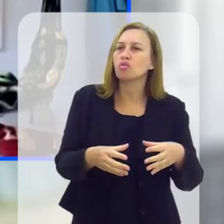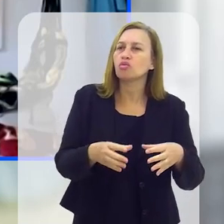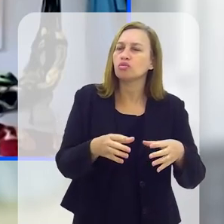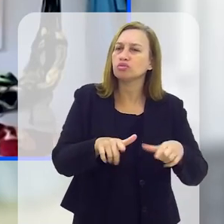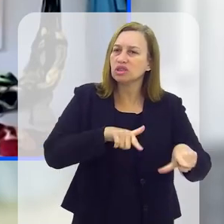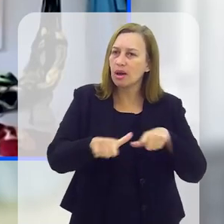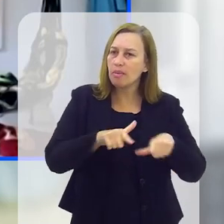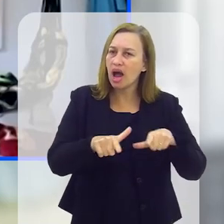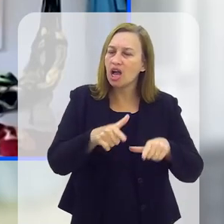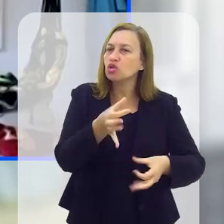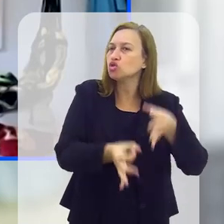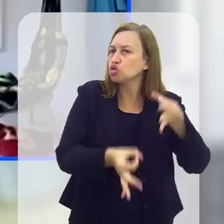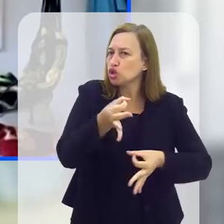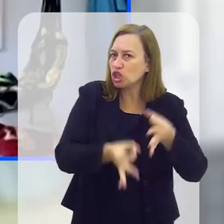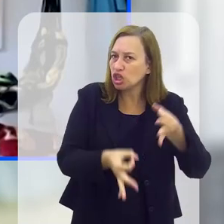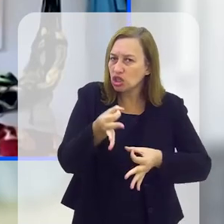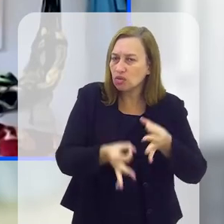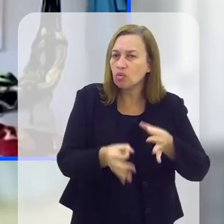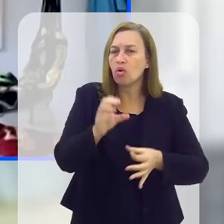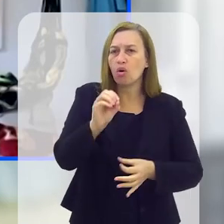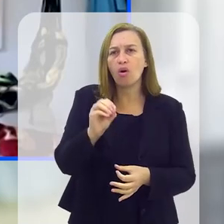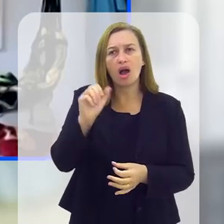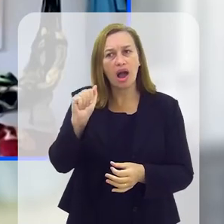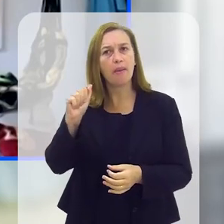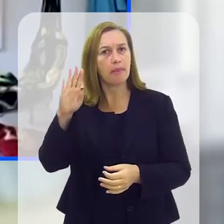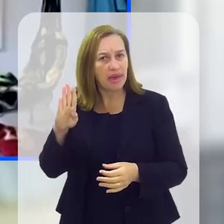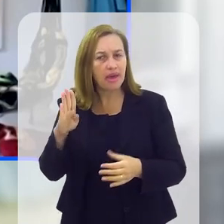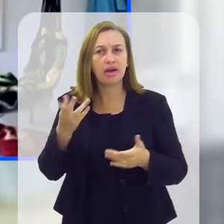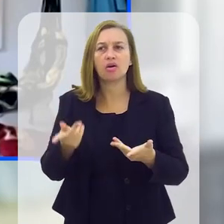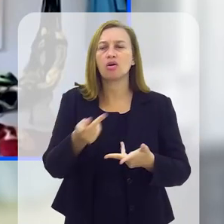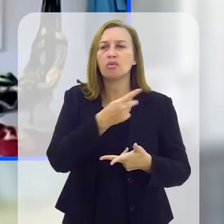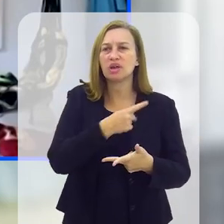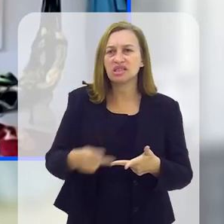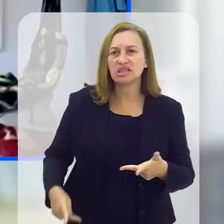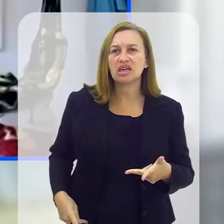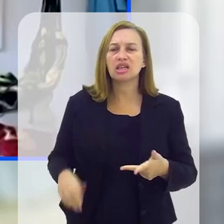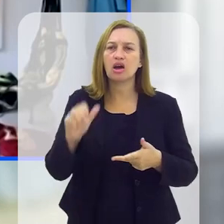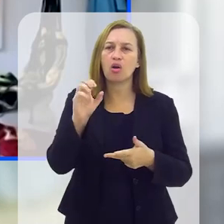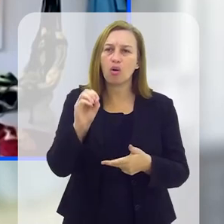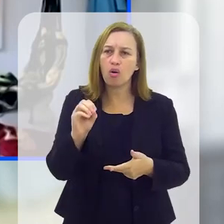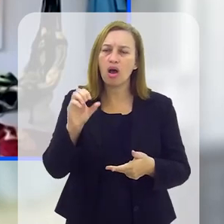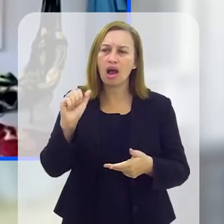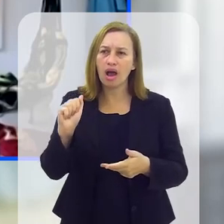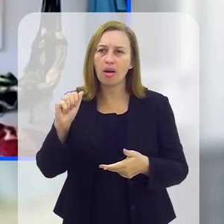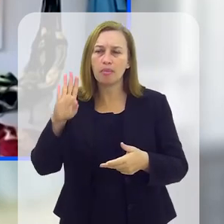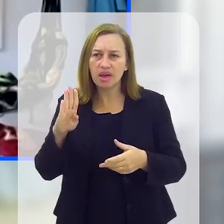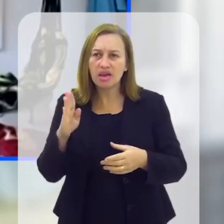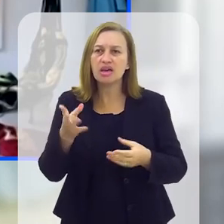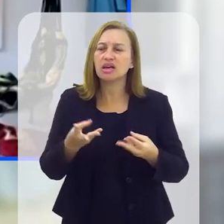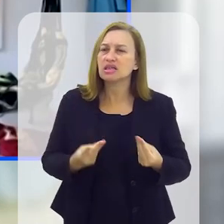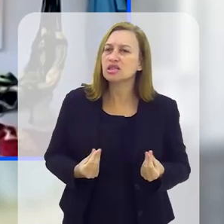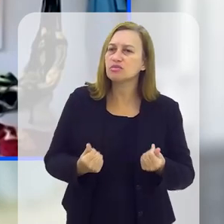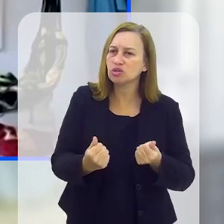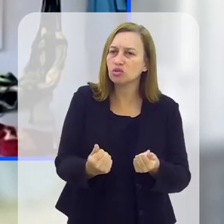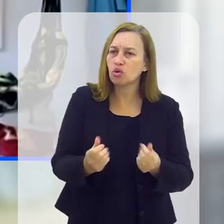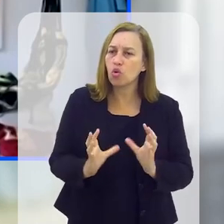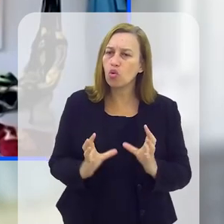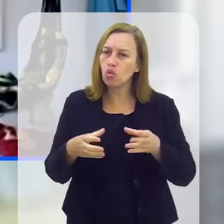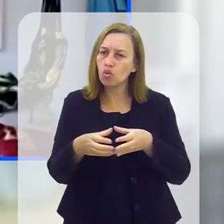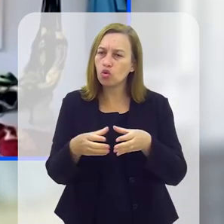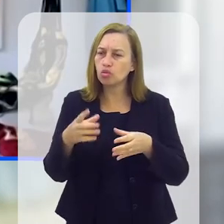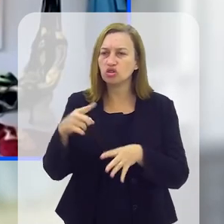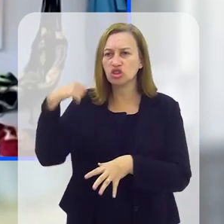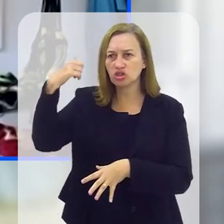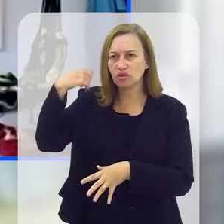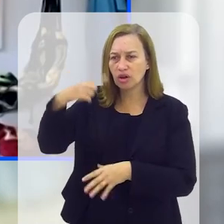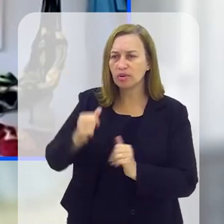OAB de então. Aí também há sempre mudanças. O presidente da OAB de então sensibilizou, botou